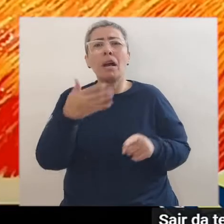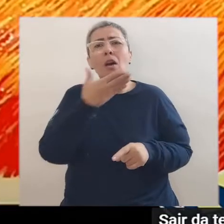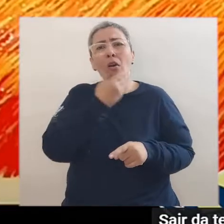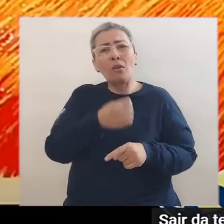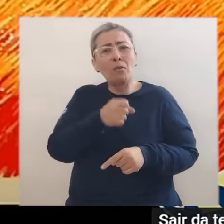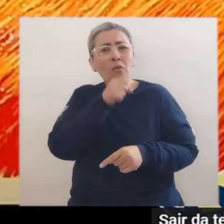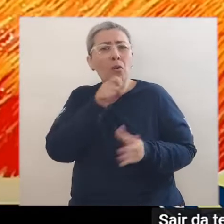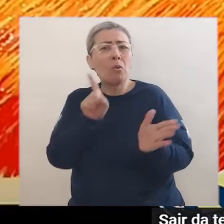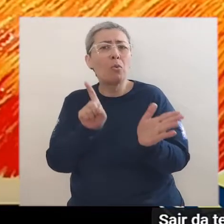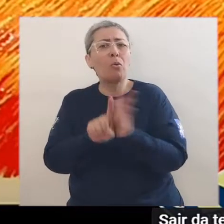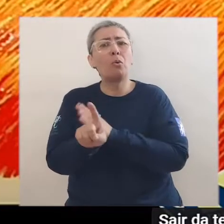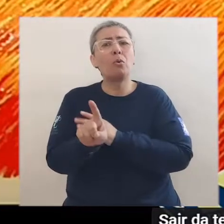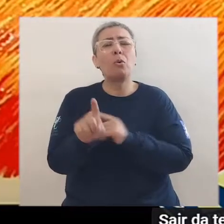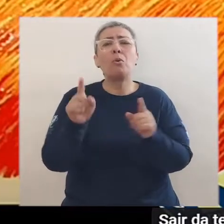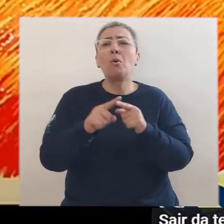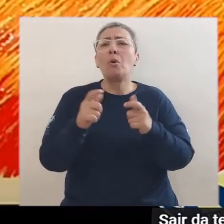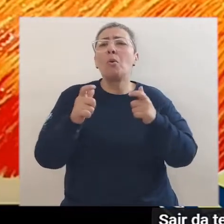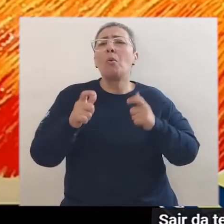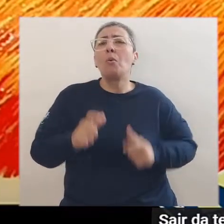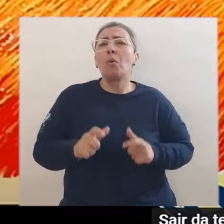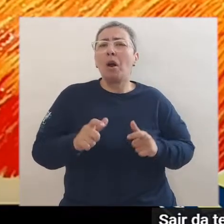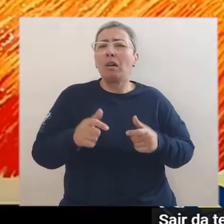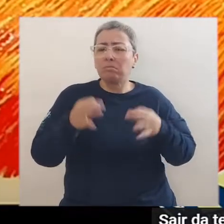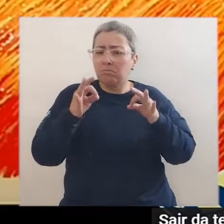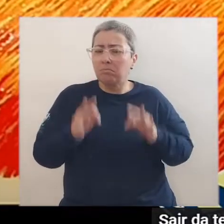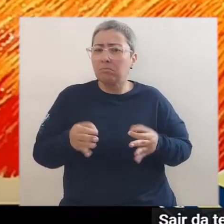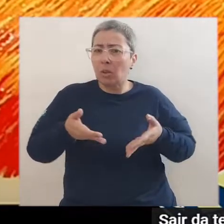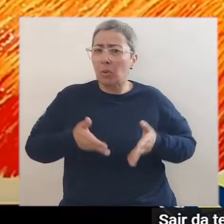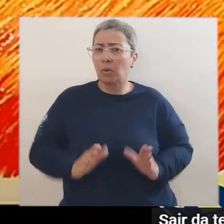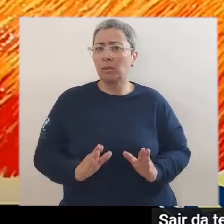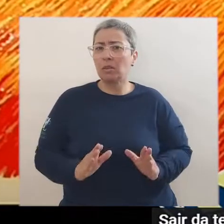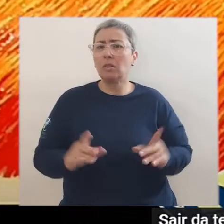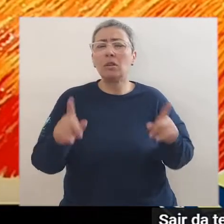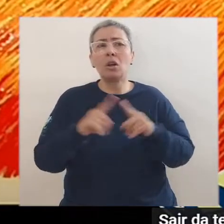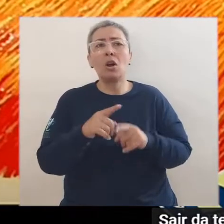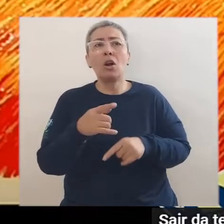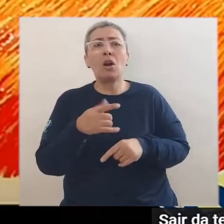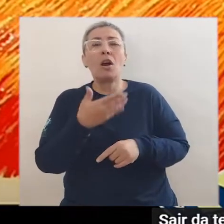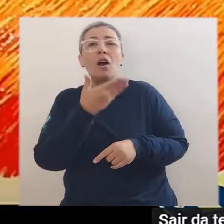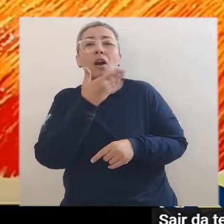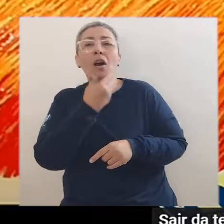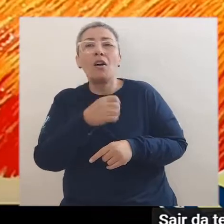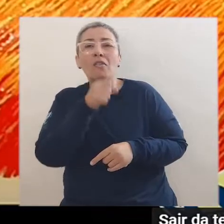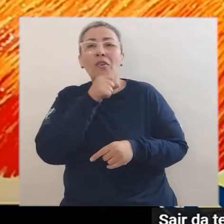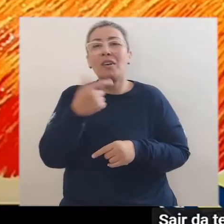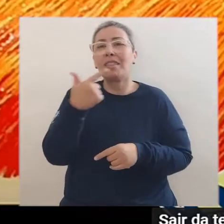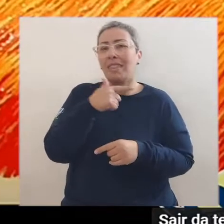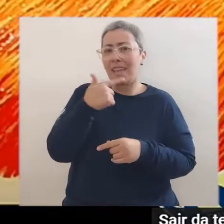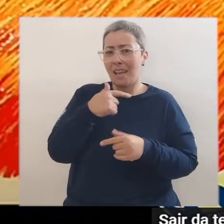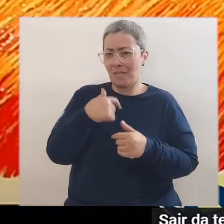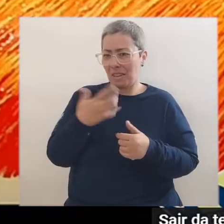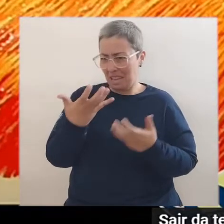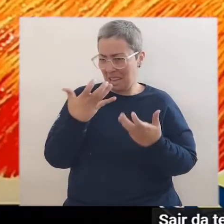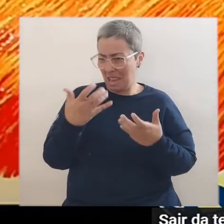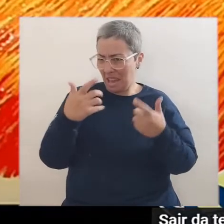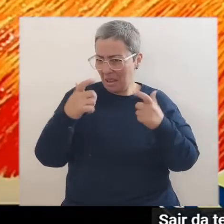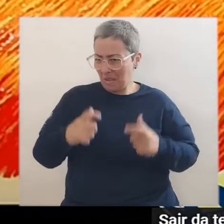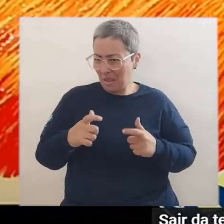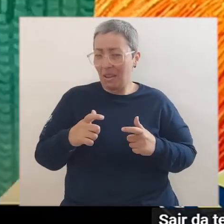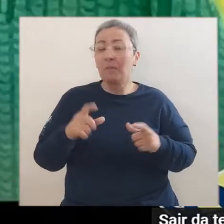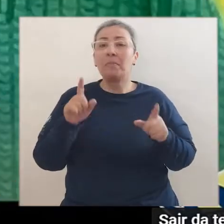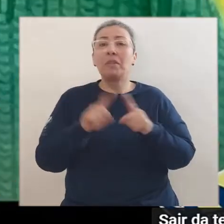But Abuelo, I ask. Where am I really from? Abuelo laughs. You wanna place?